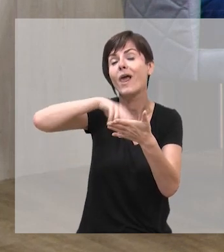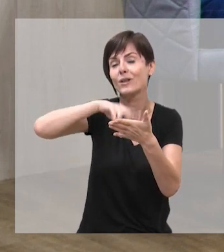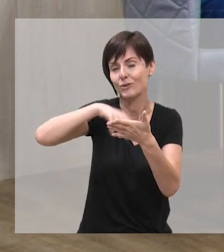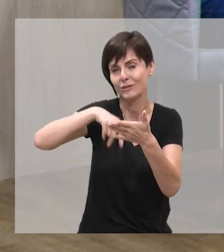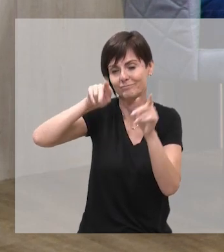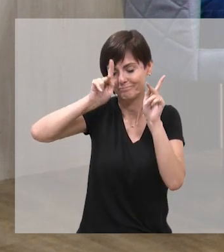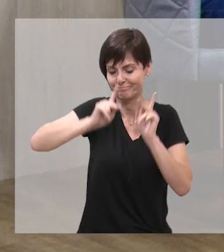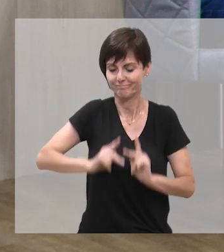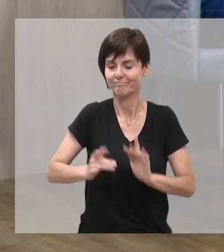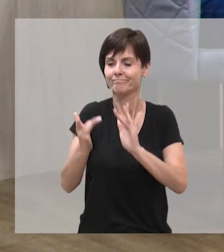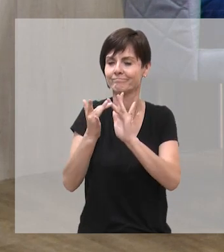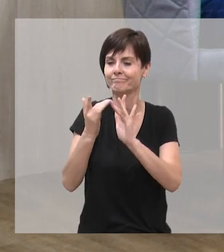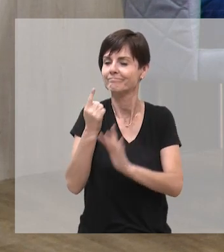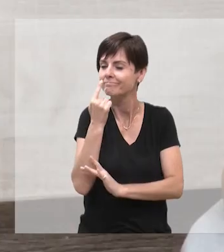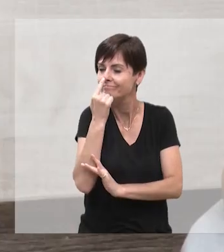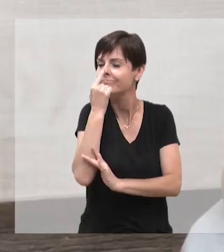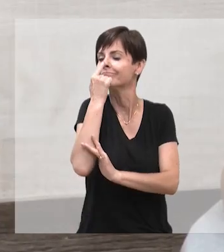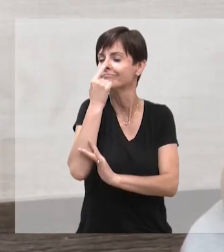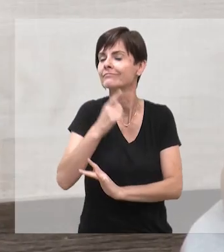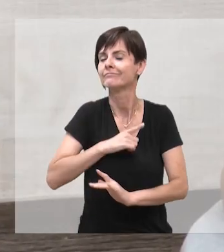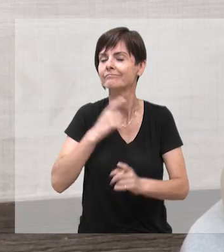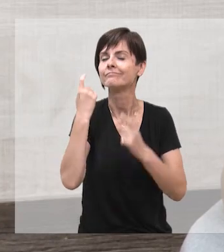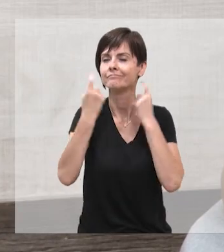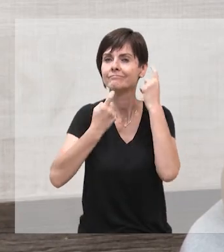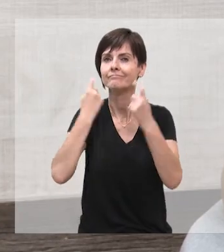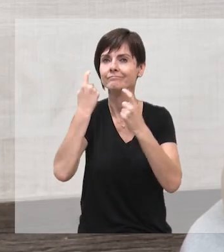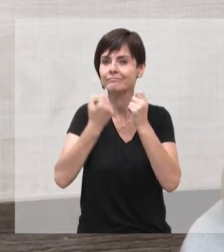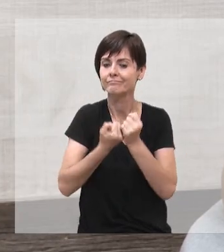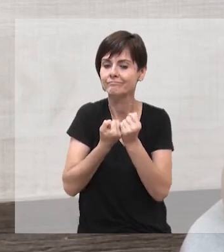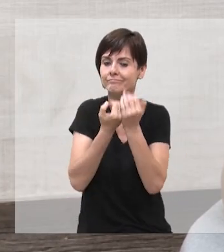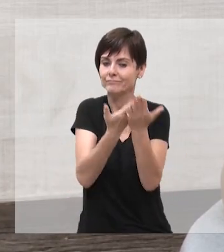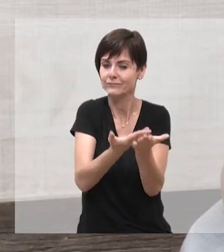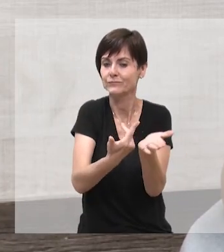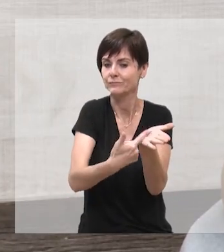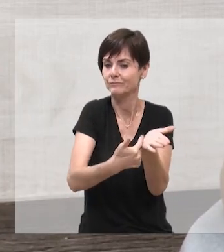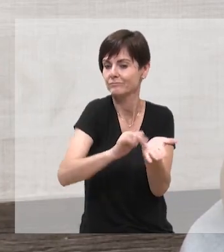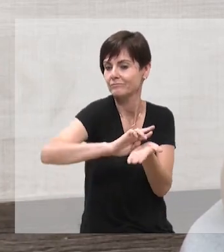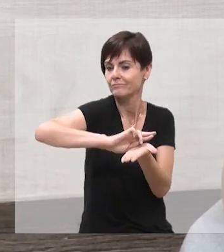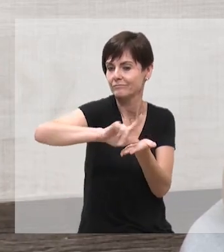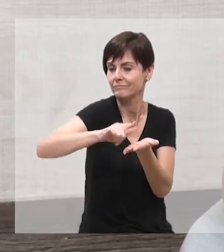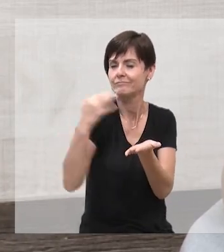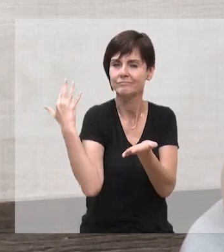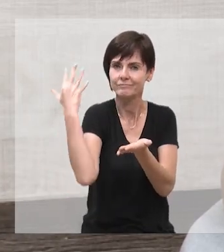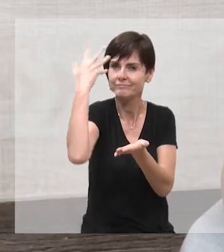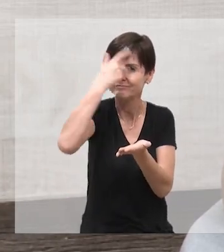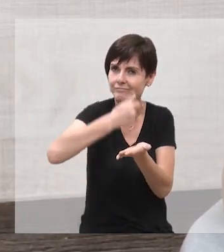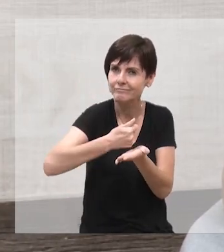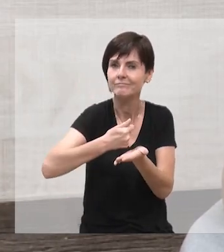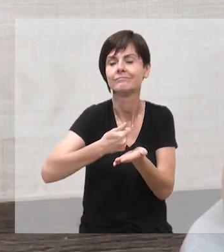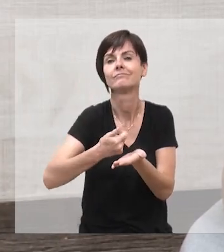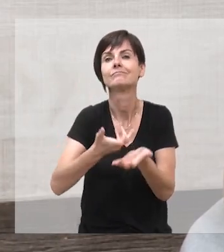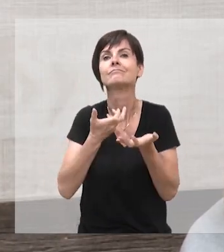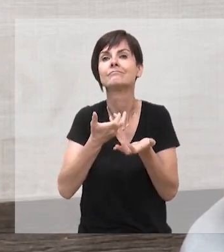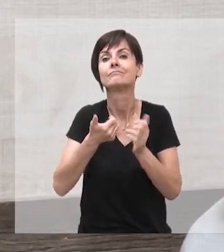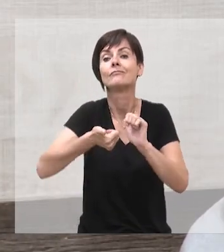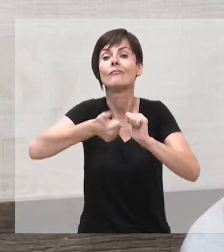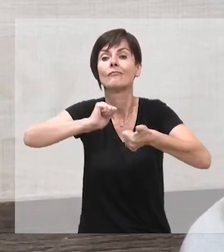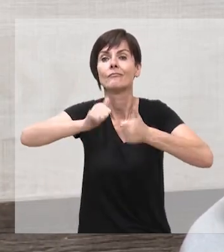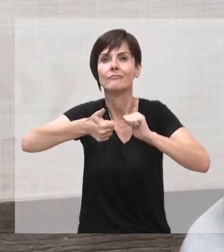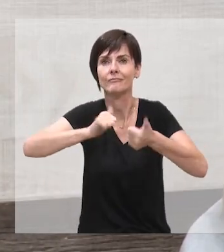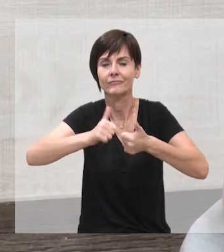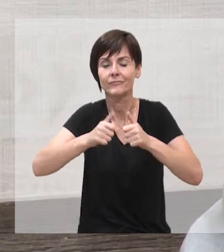leitor, né, cara, a gente tem uma preocupação de apresentar um produto diversificado e um produto bonito, né, cara,